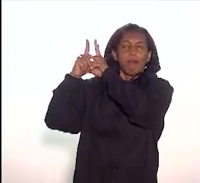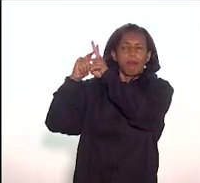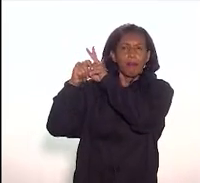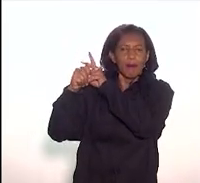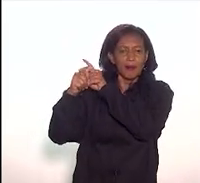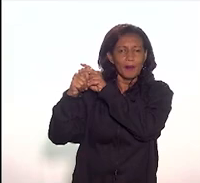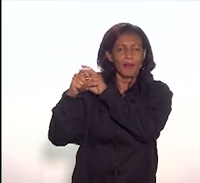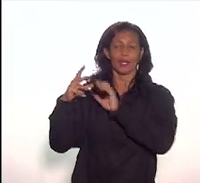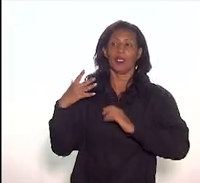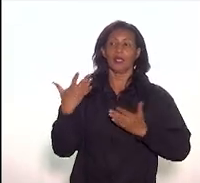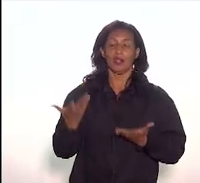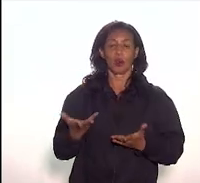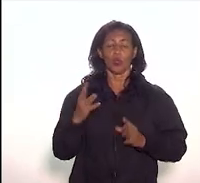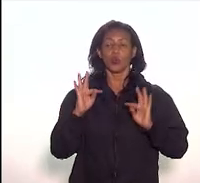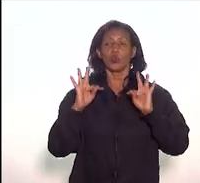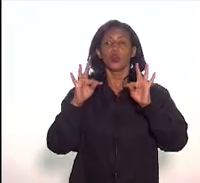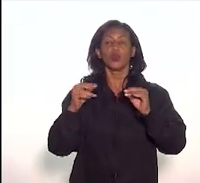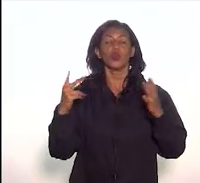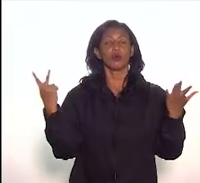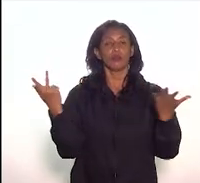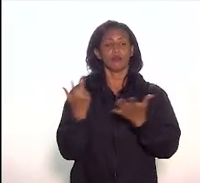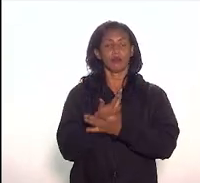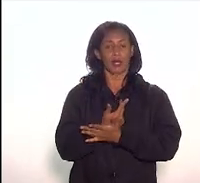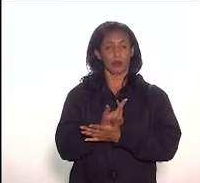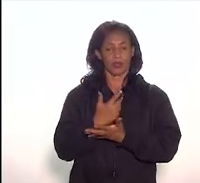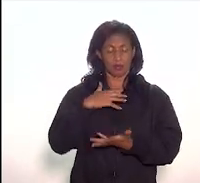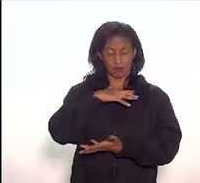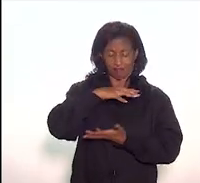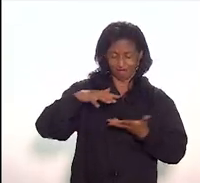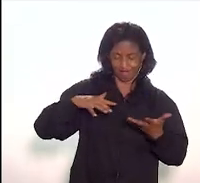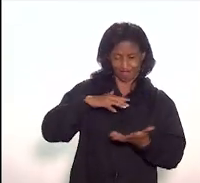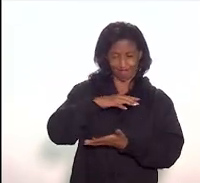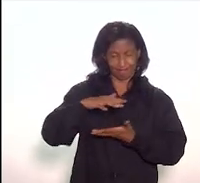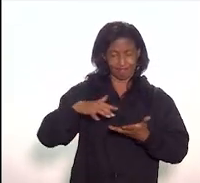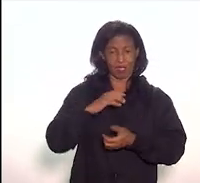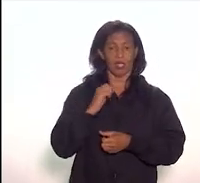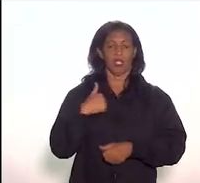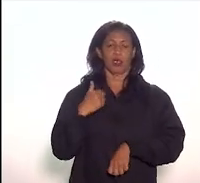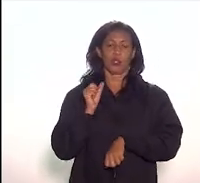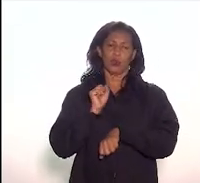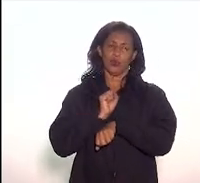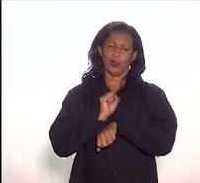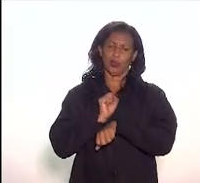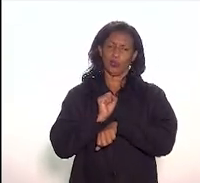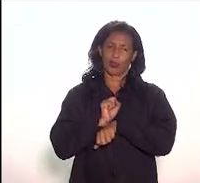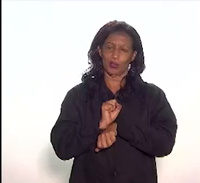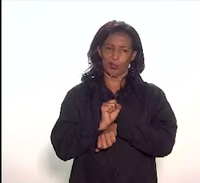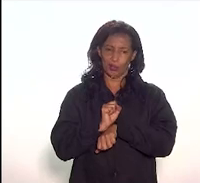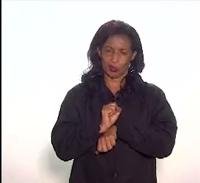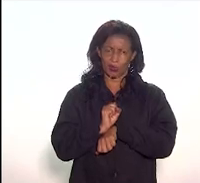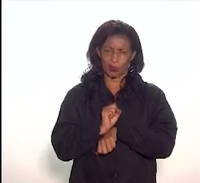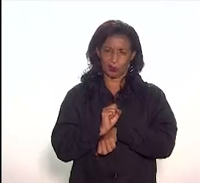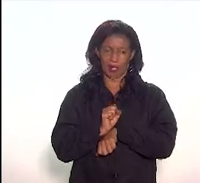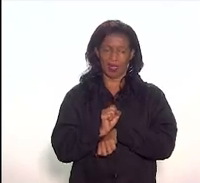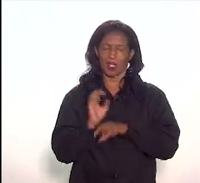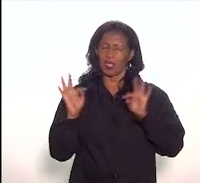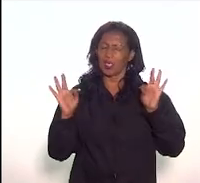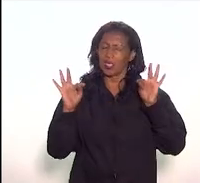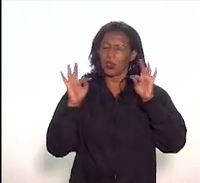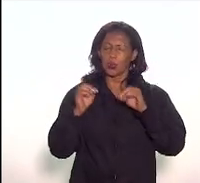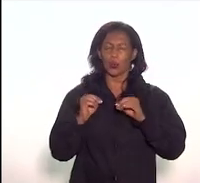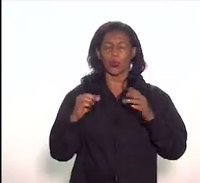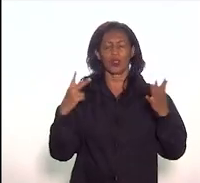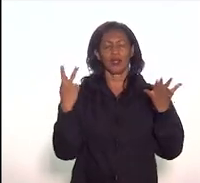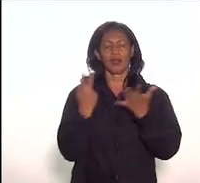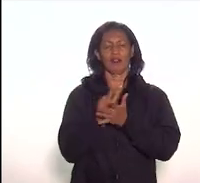Então, que antes de tudo que está acontecendo nesse movimento, espero, como dizia muito bem Miguel Alenso, oxalá que tudo ocorra bem no